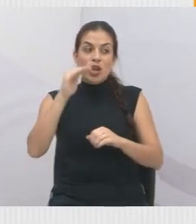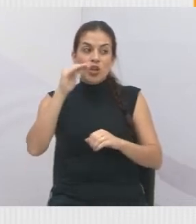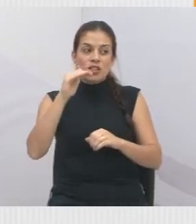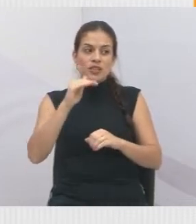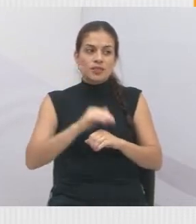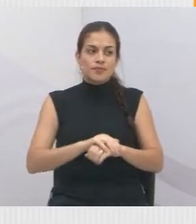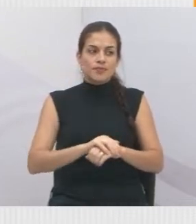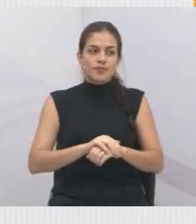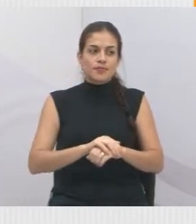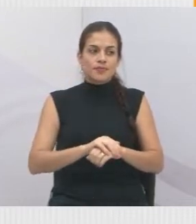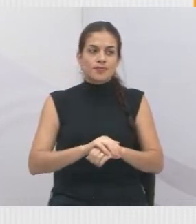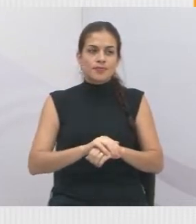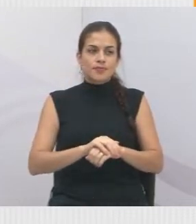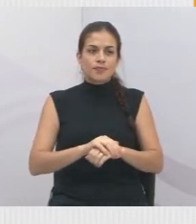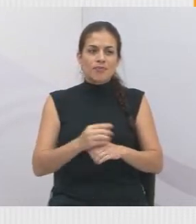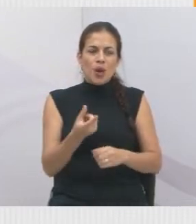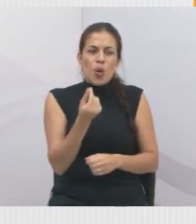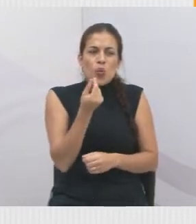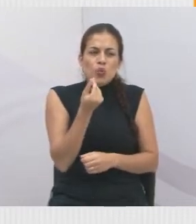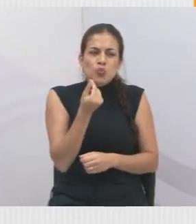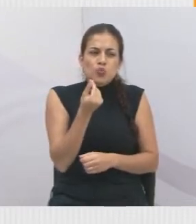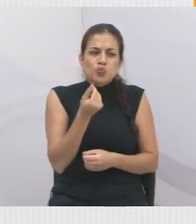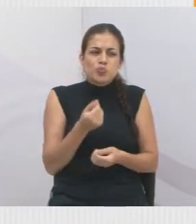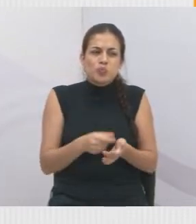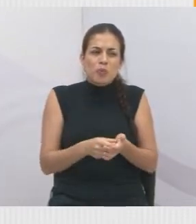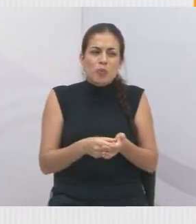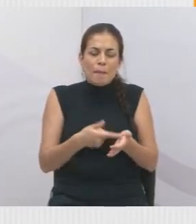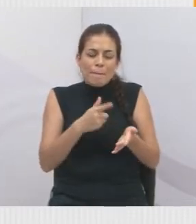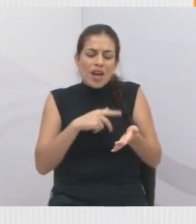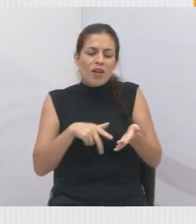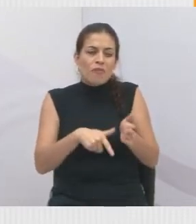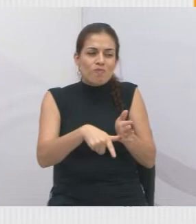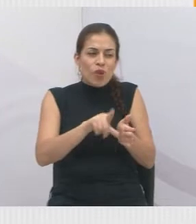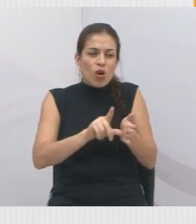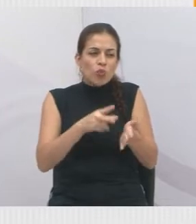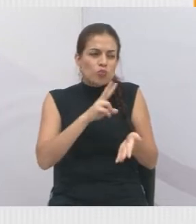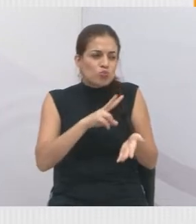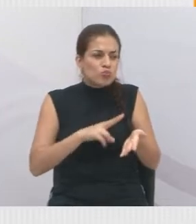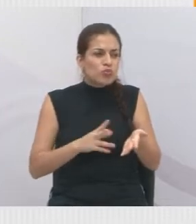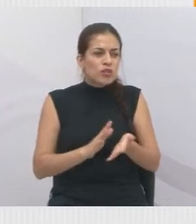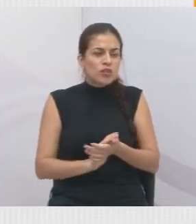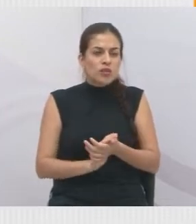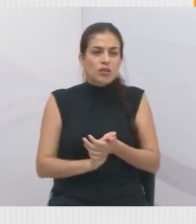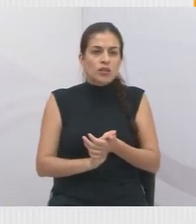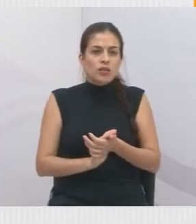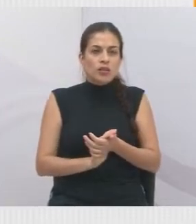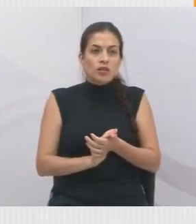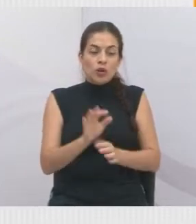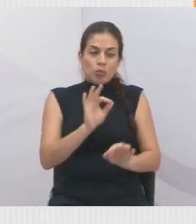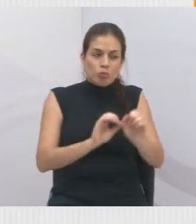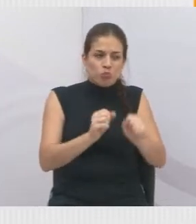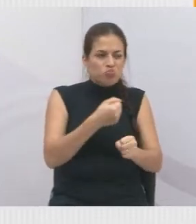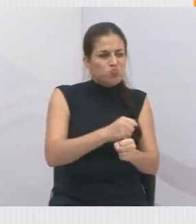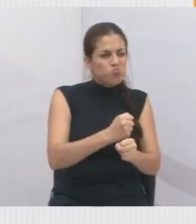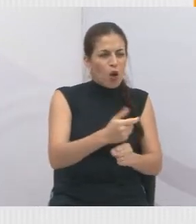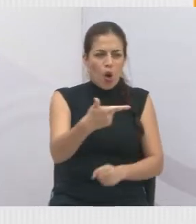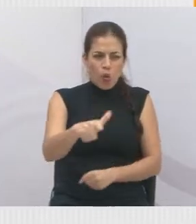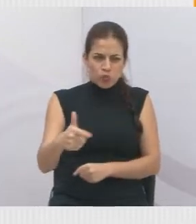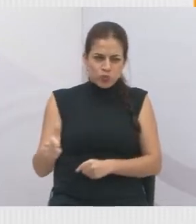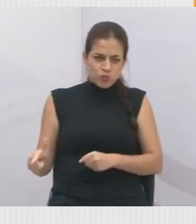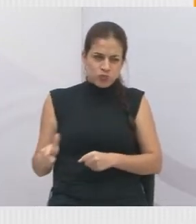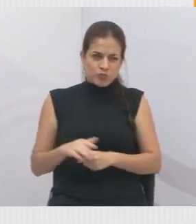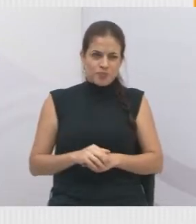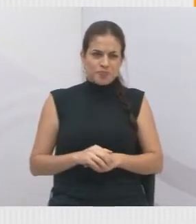do custo inicialmente previsto. 6 milhões poderiam ser gastos em outras obras. Asfaltar bairros que não têm asfalto, melhorar a área da